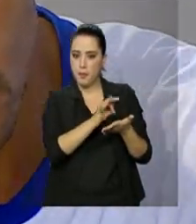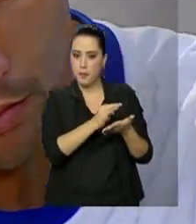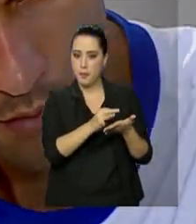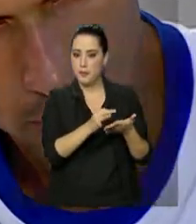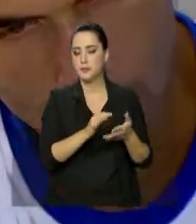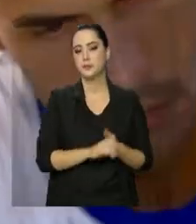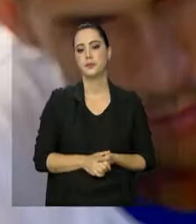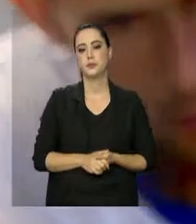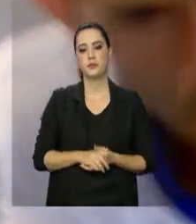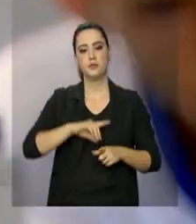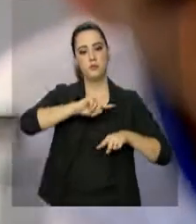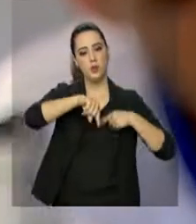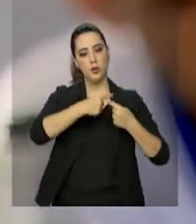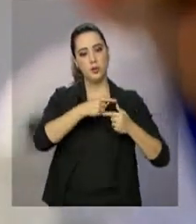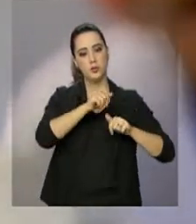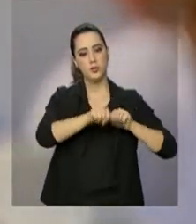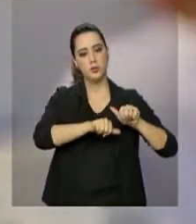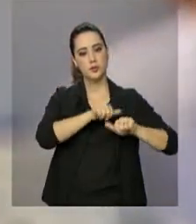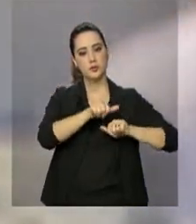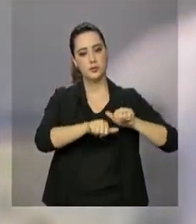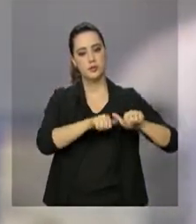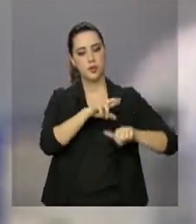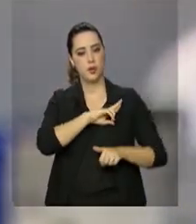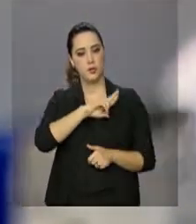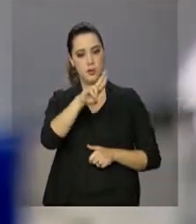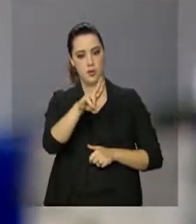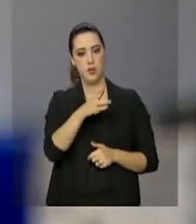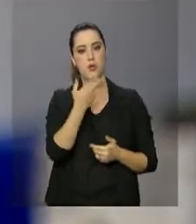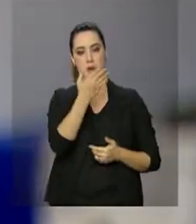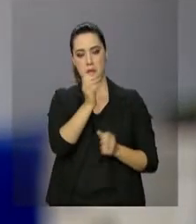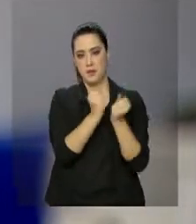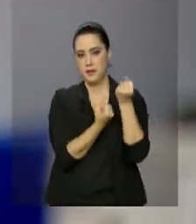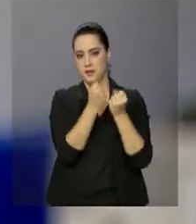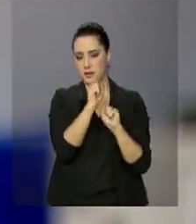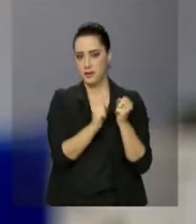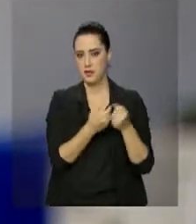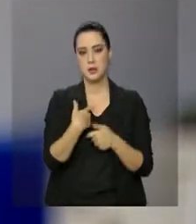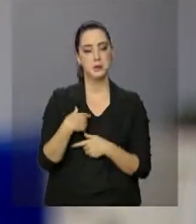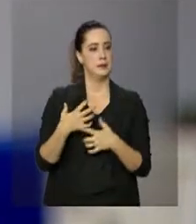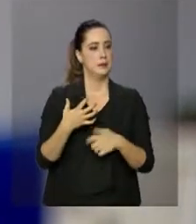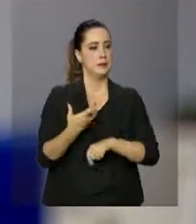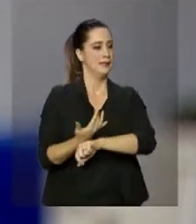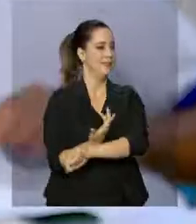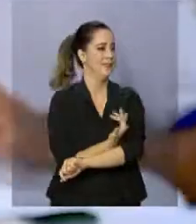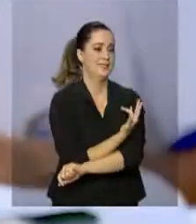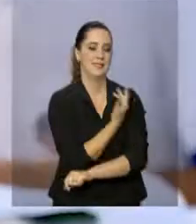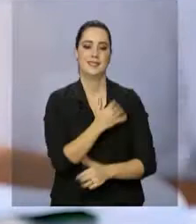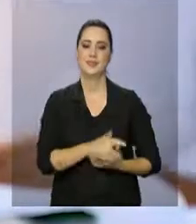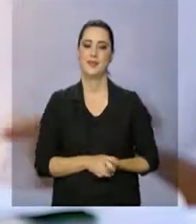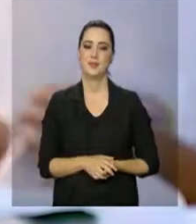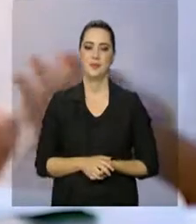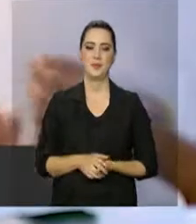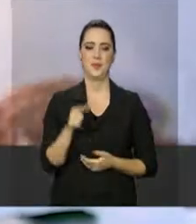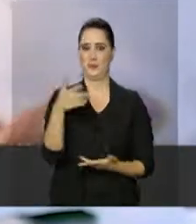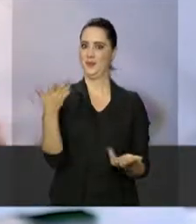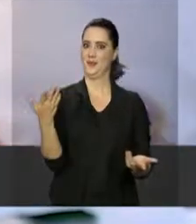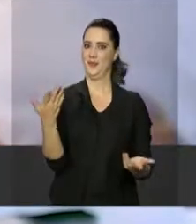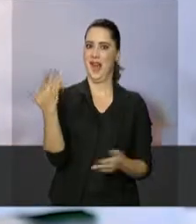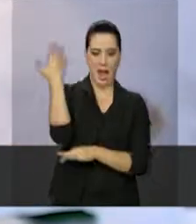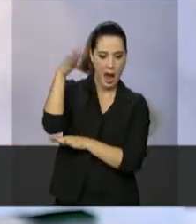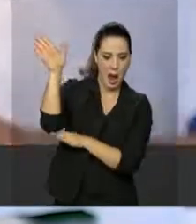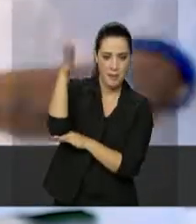vai ganhando forma, o representante comercial da fábrica fica emocionado. A bandeira do Brasil